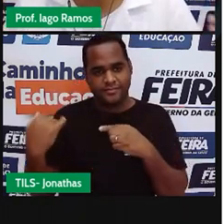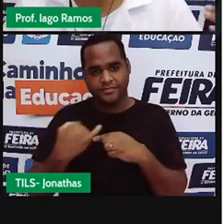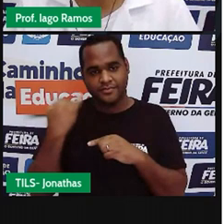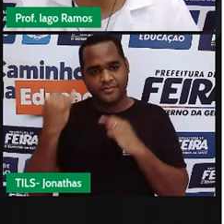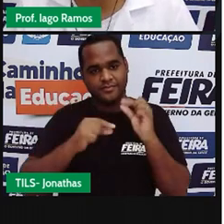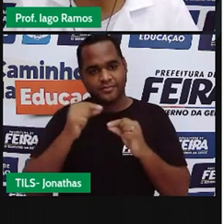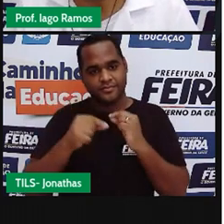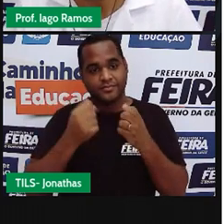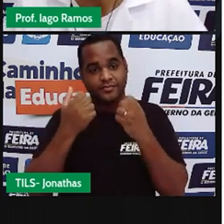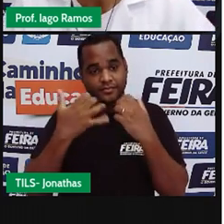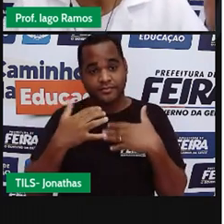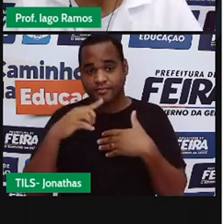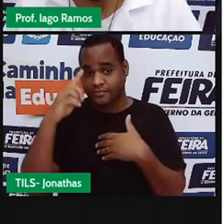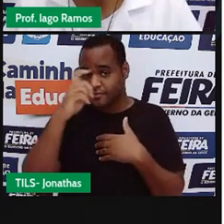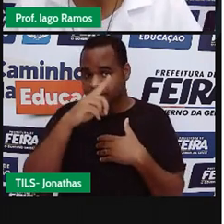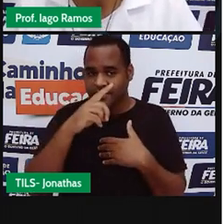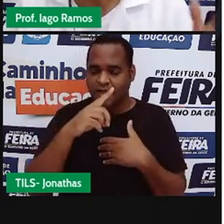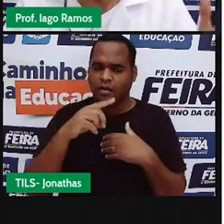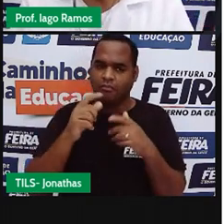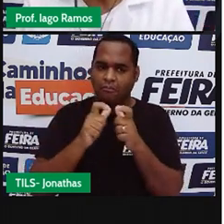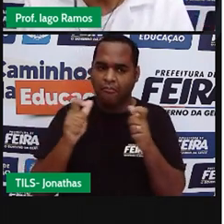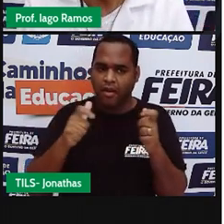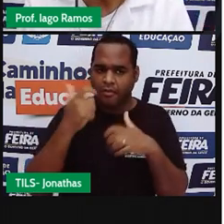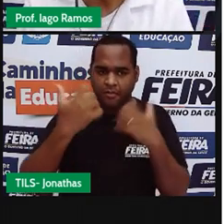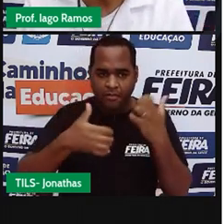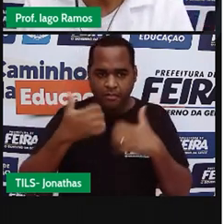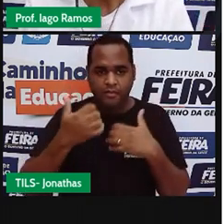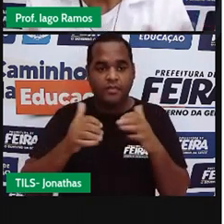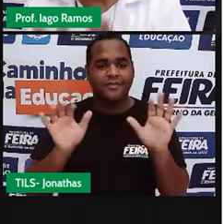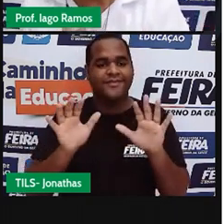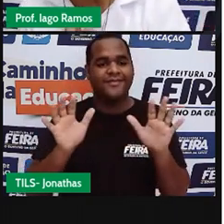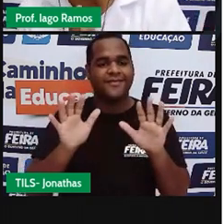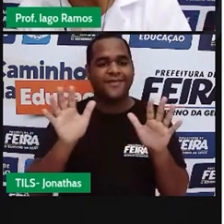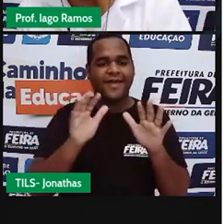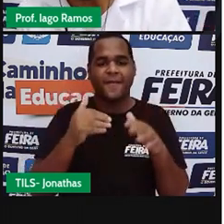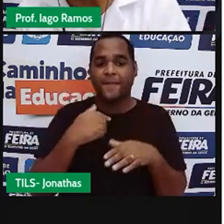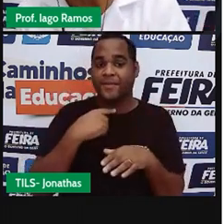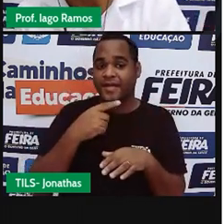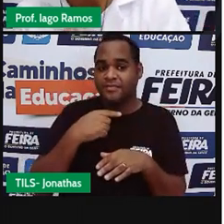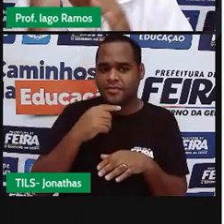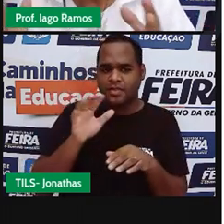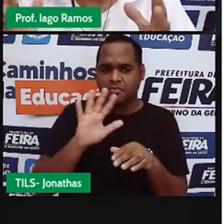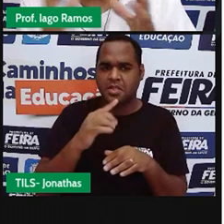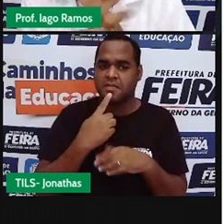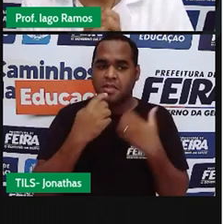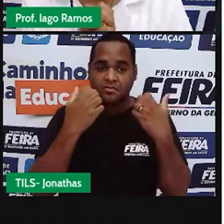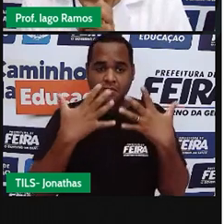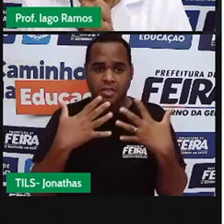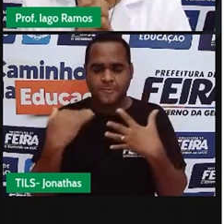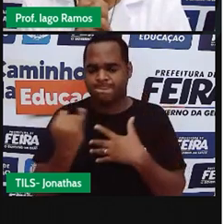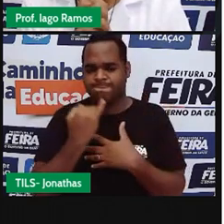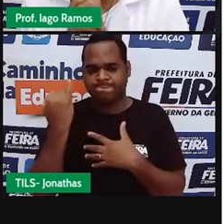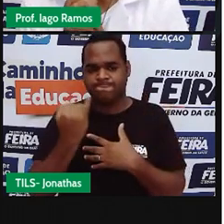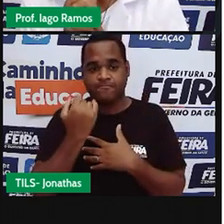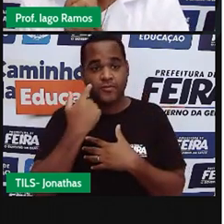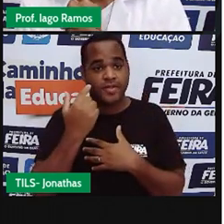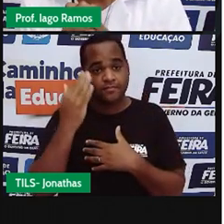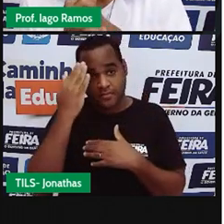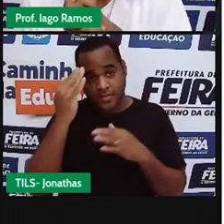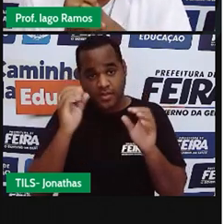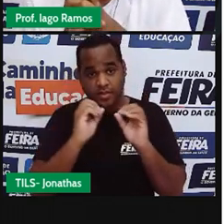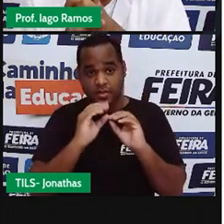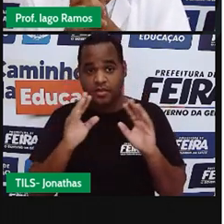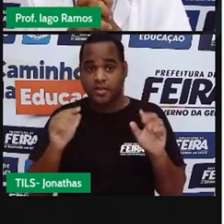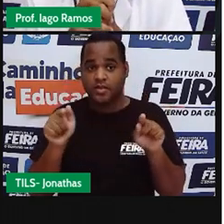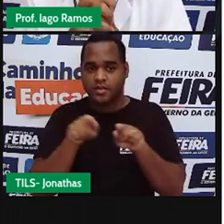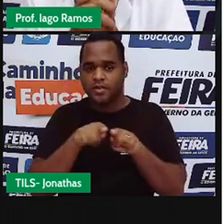absurda, difícil, mas não é. Te garanto isso e você vai entender aqui comigo, porque